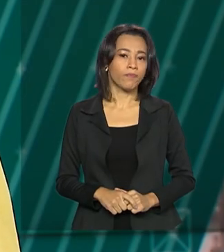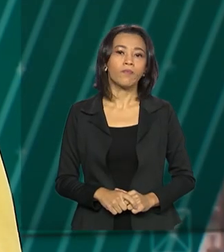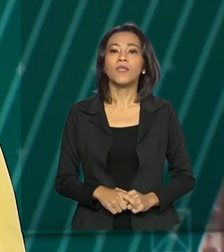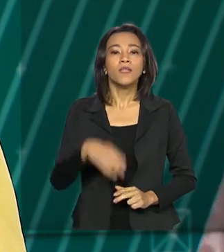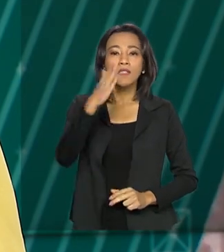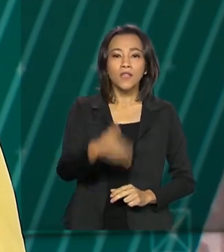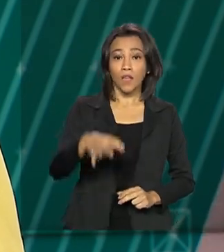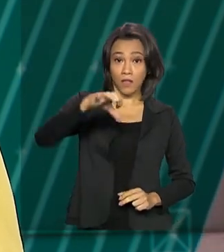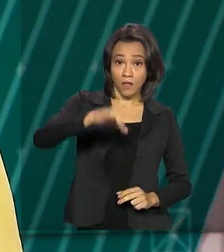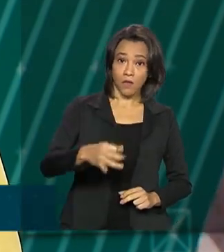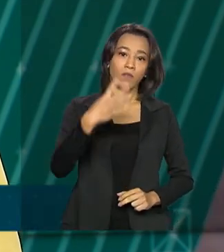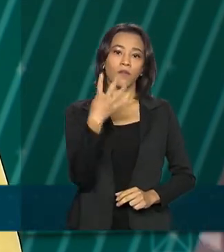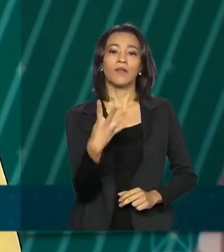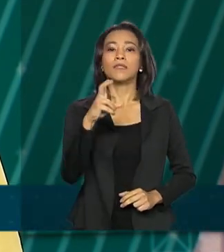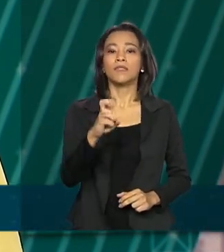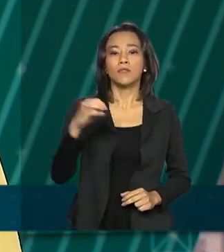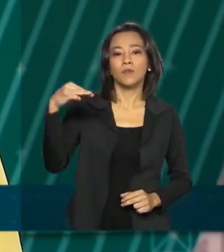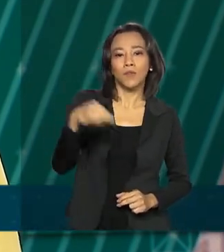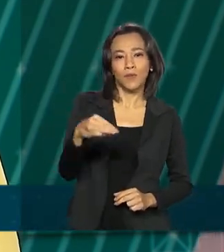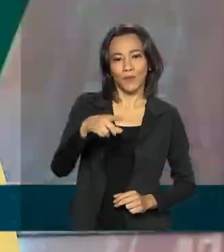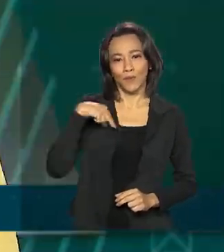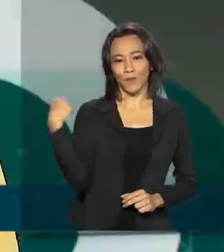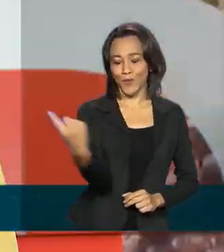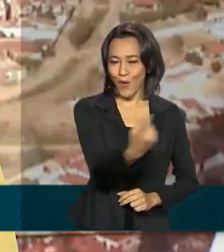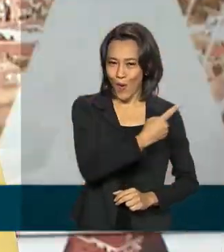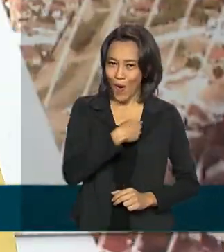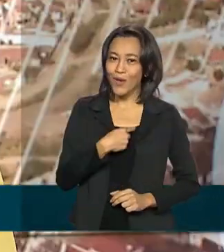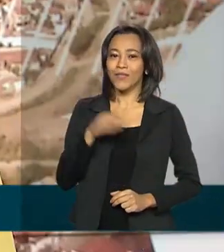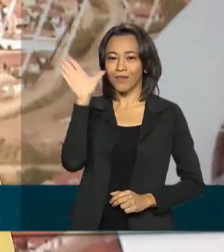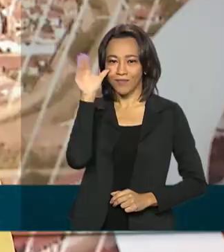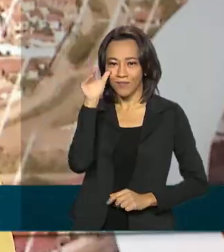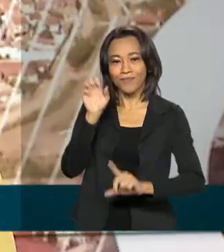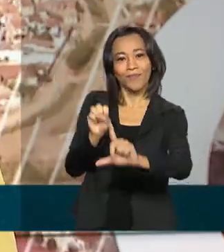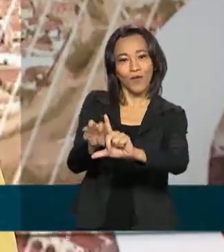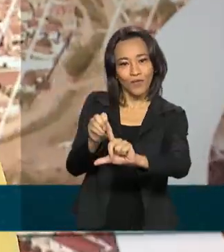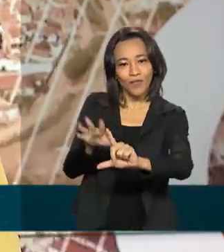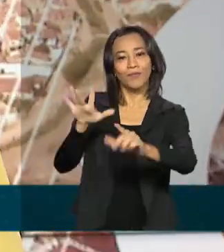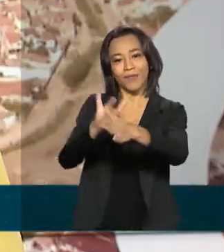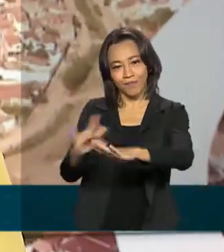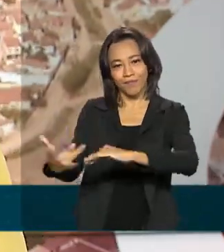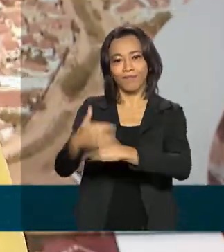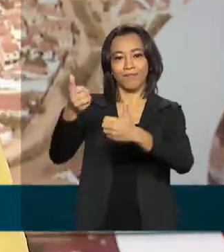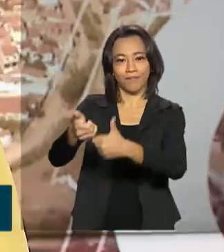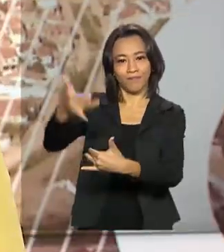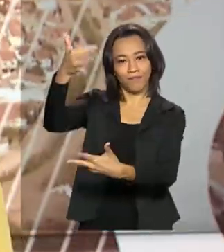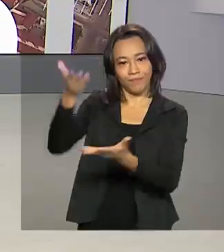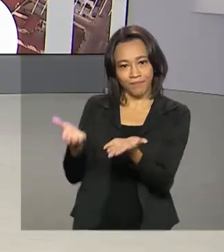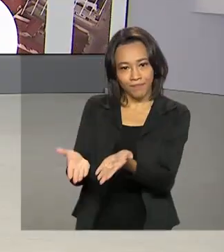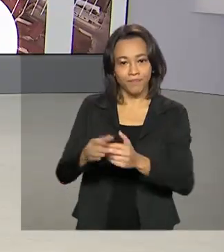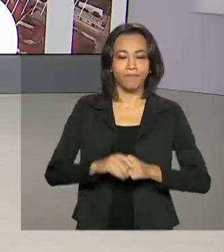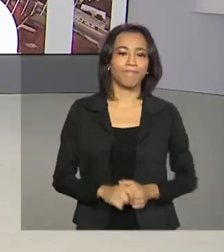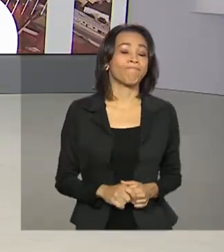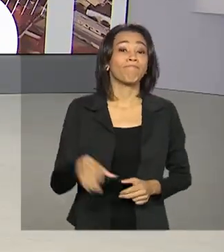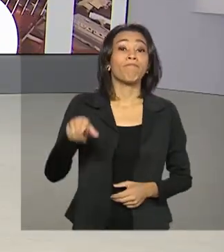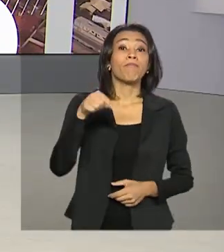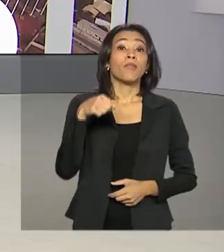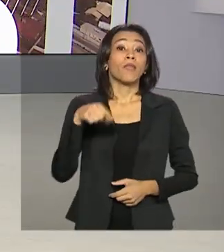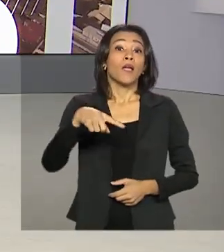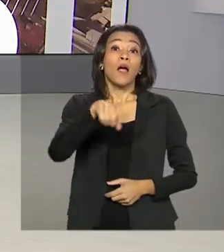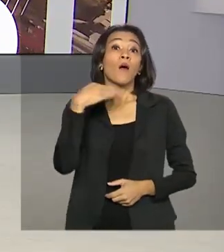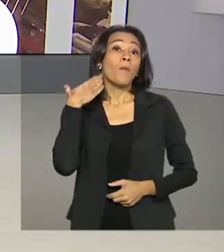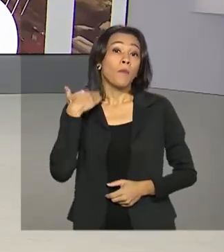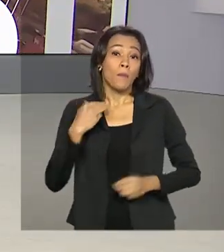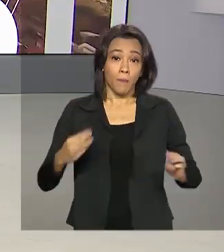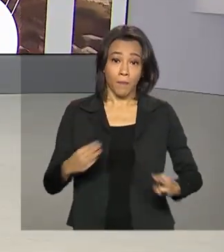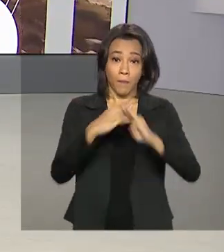São 9 horas e 45 minutos. Nós estamos ao vivo também pelas redes sociais. A Caixa Econômica